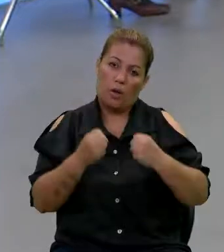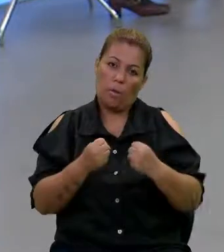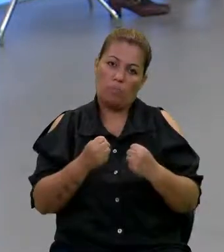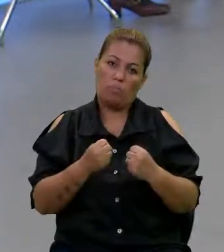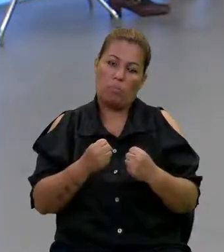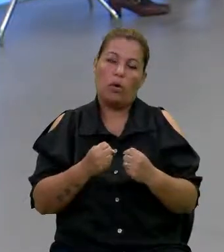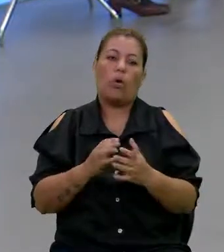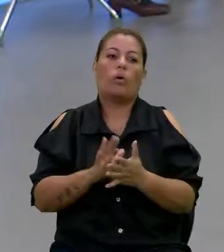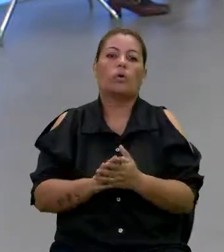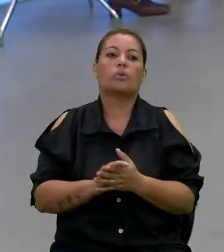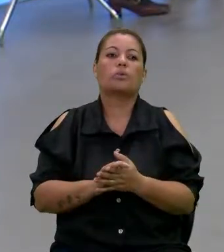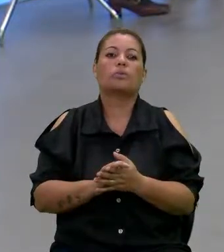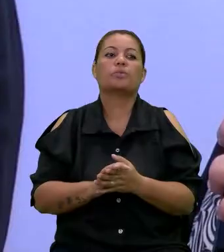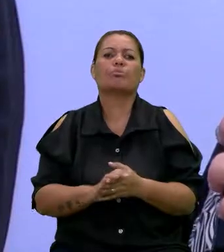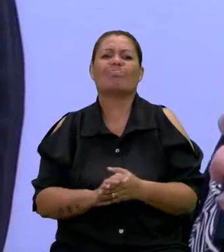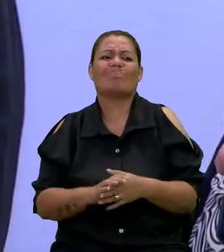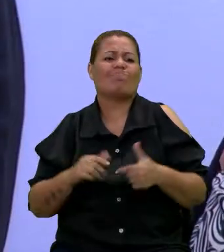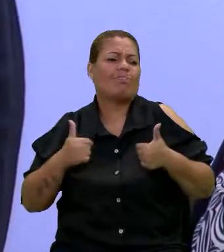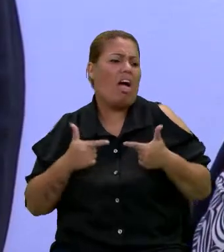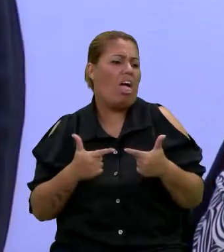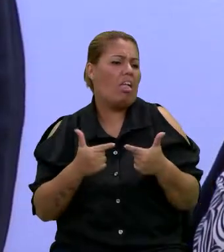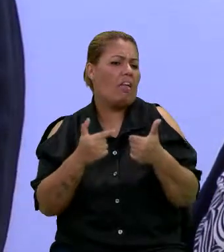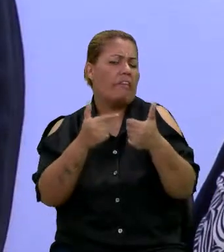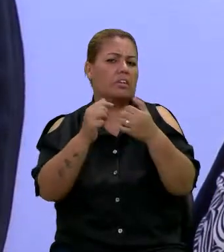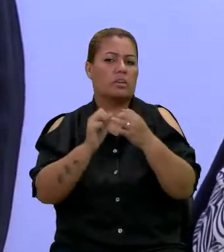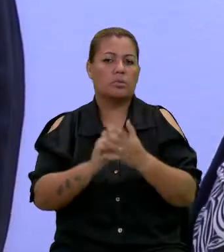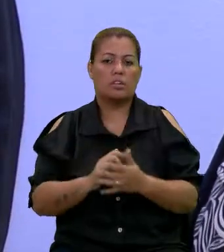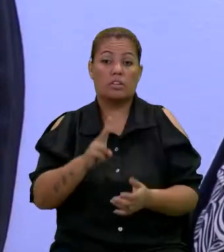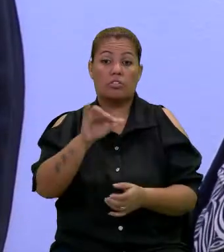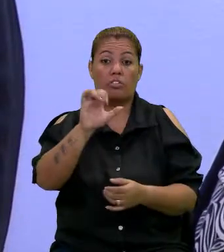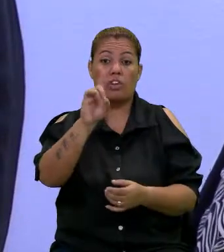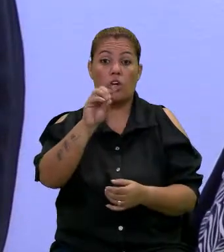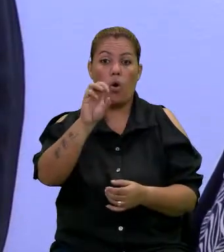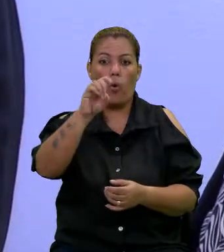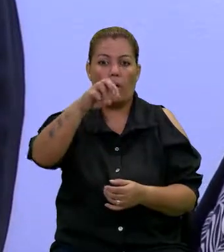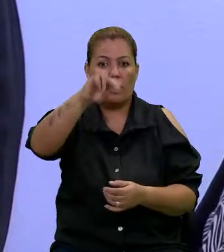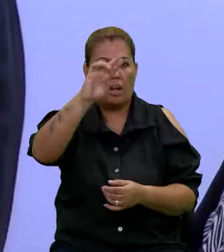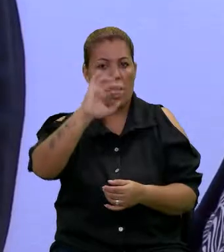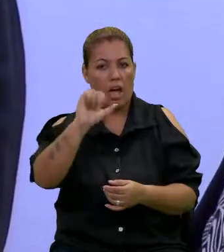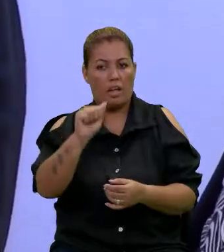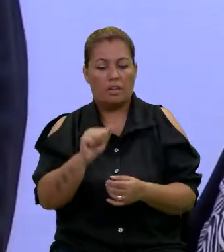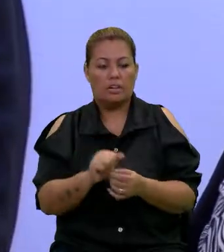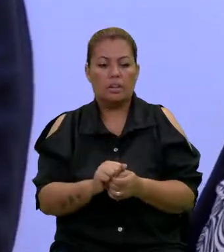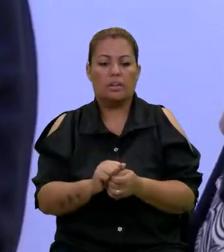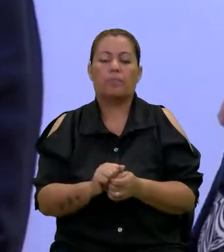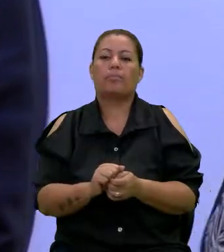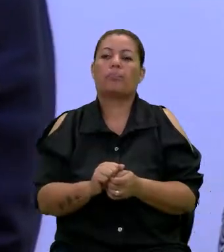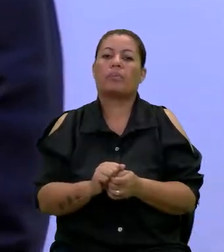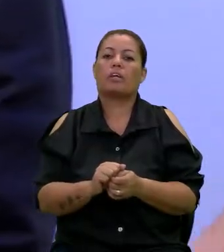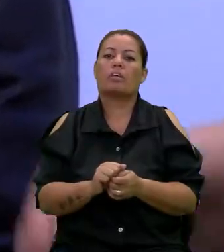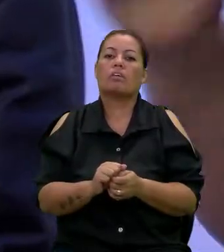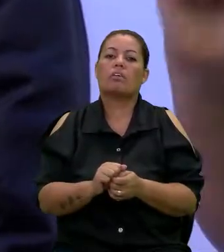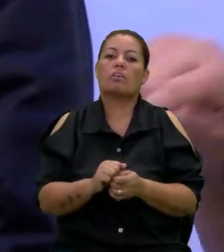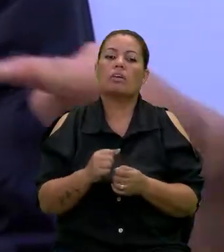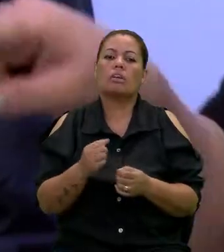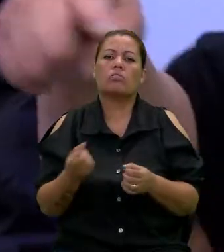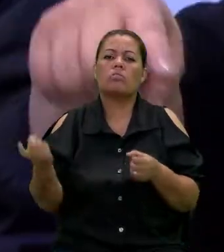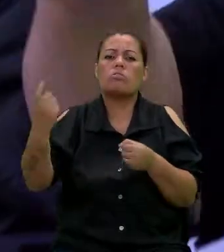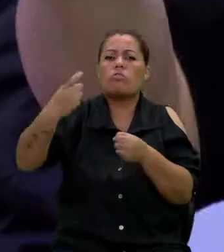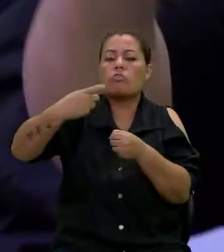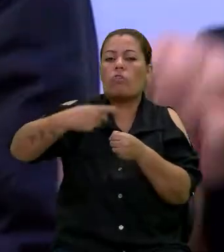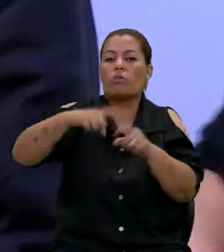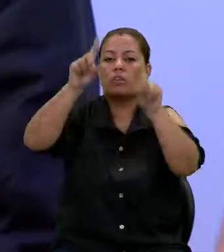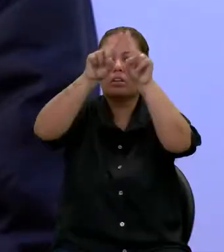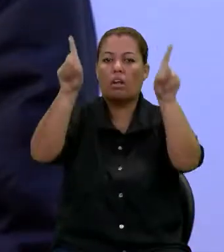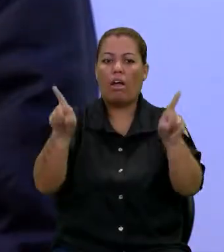violência, no caso, a base foi violência, mas eu faço essa violência voltada a esse